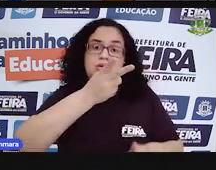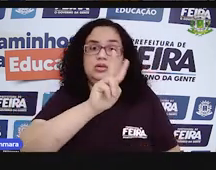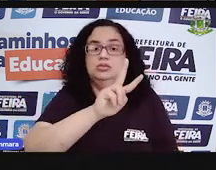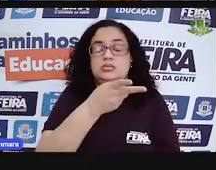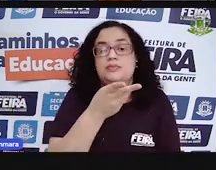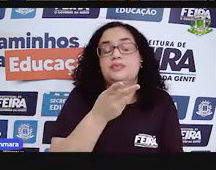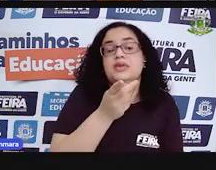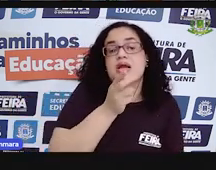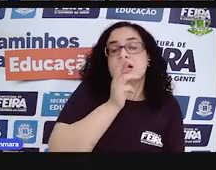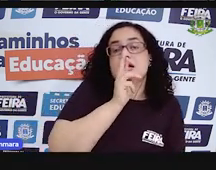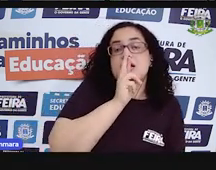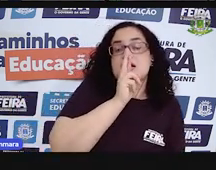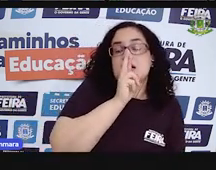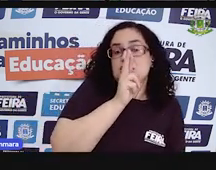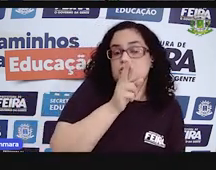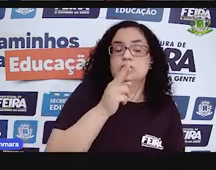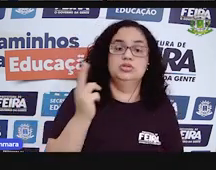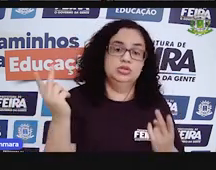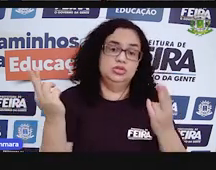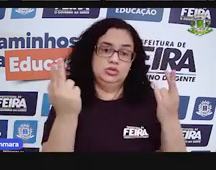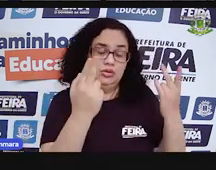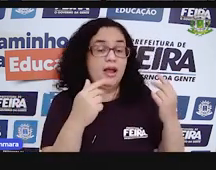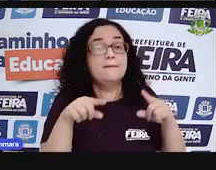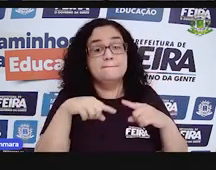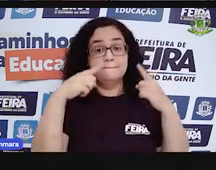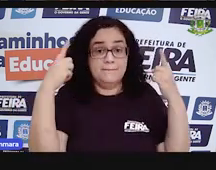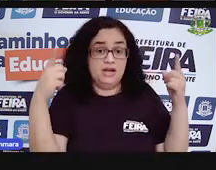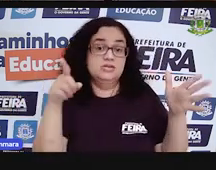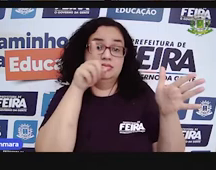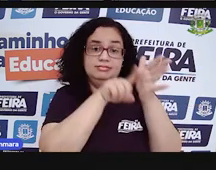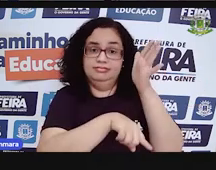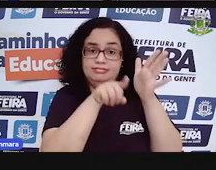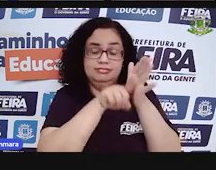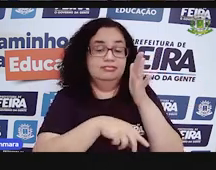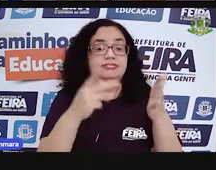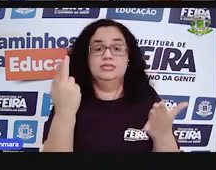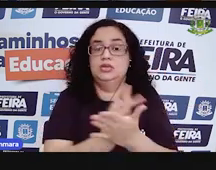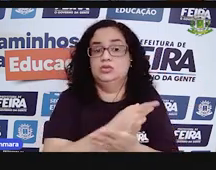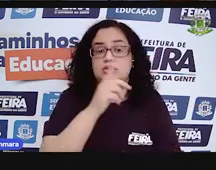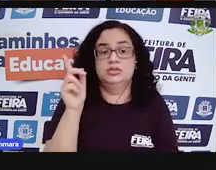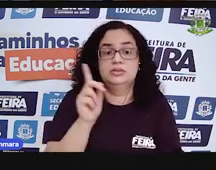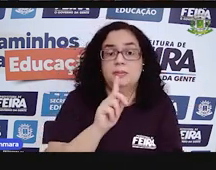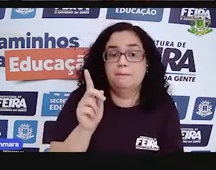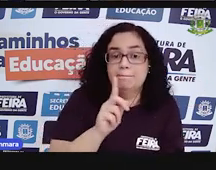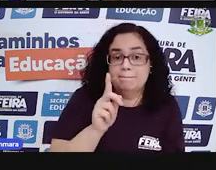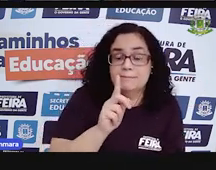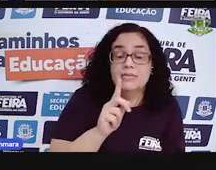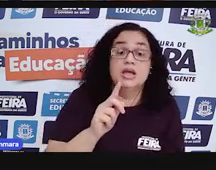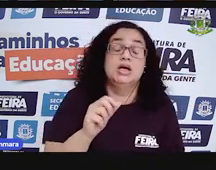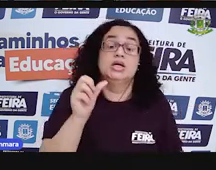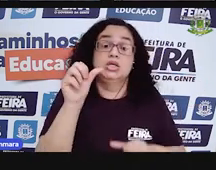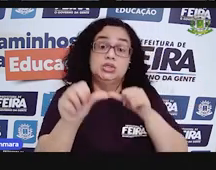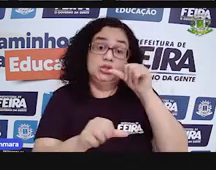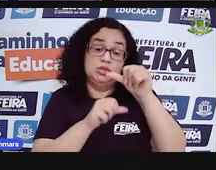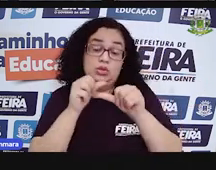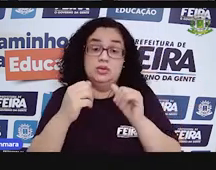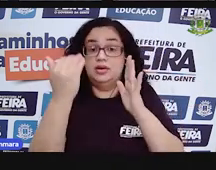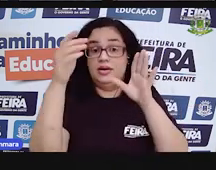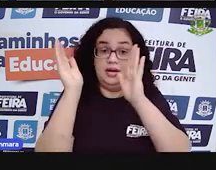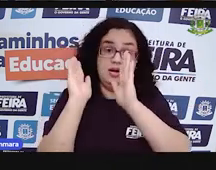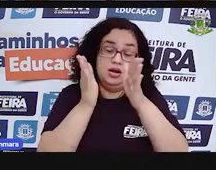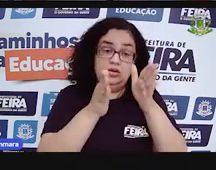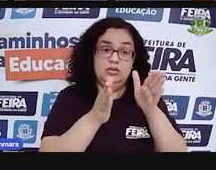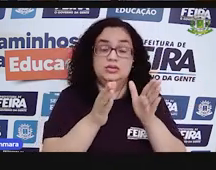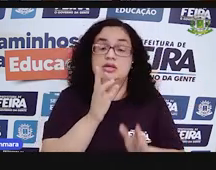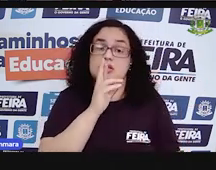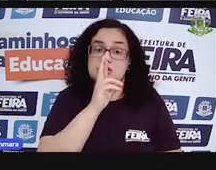o resultado da soma não muda. Mas na subtração, isso não acontece. Se a gente trocar a ordem, vai mudar. Tá